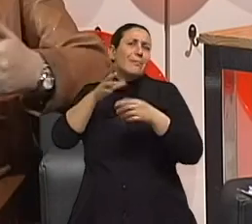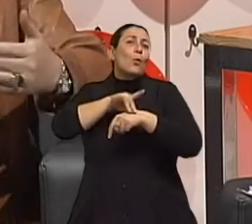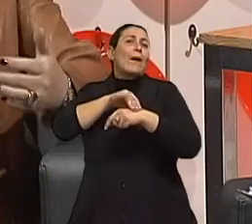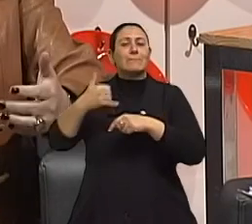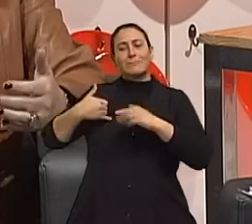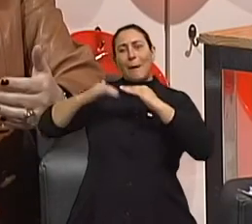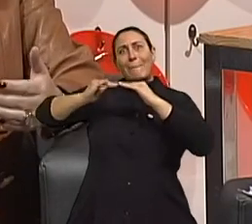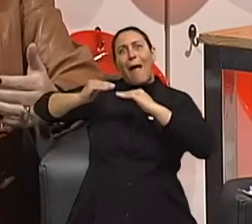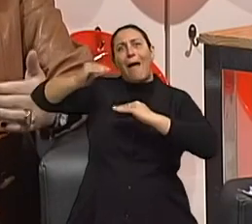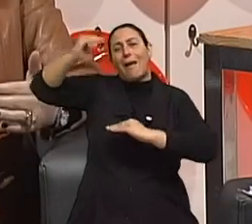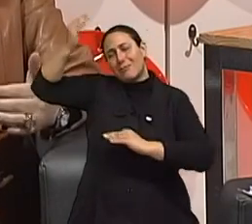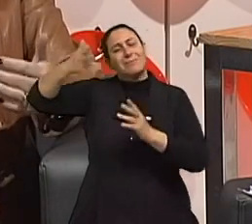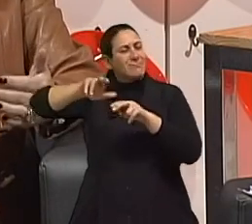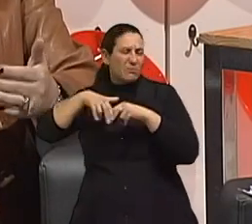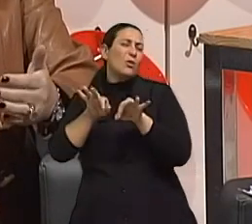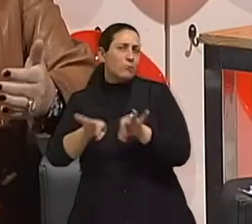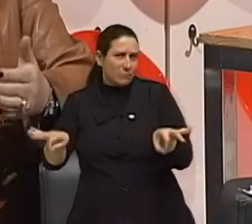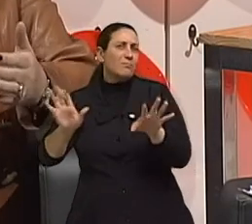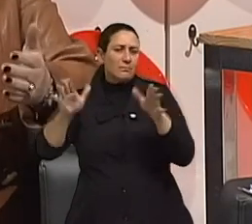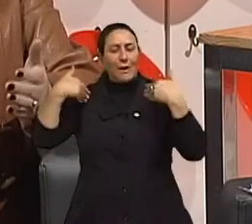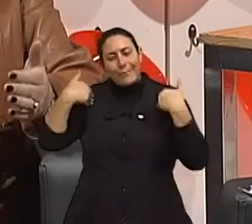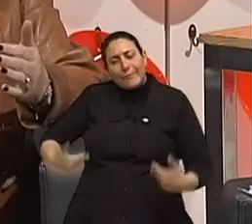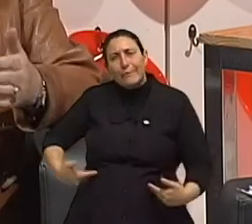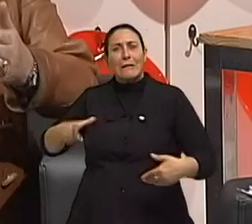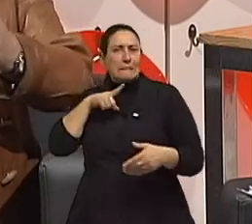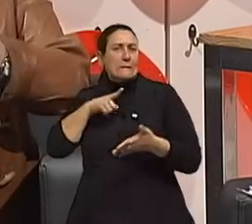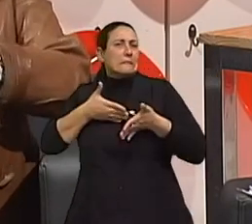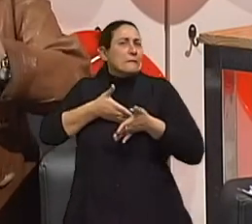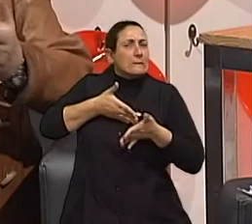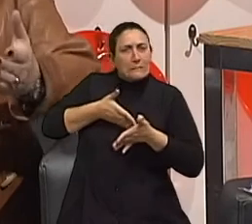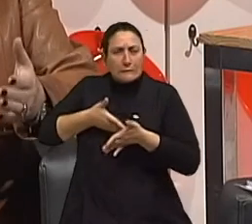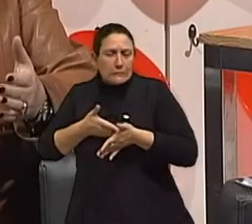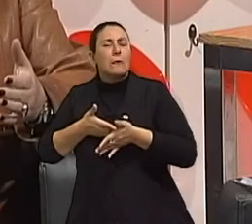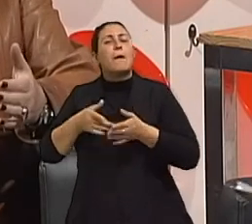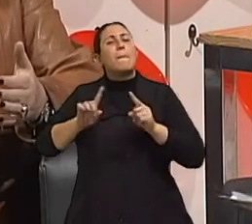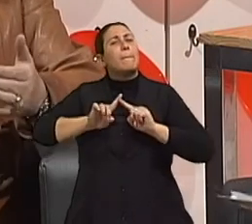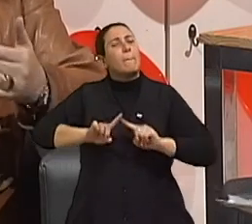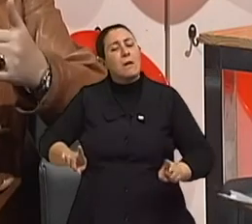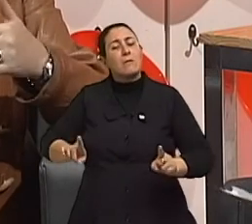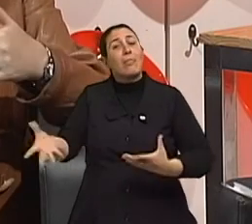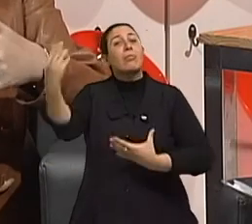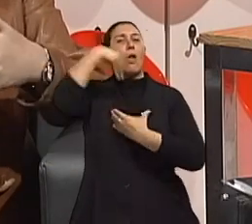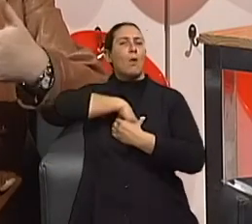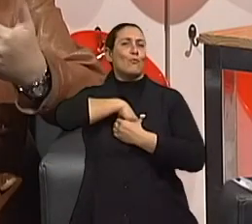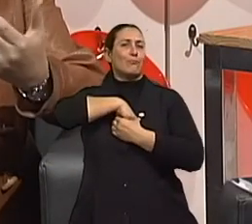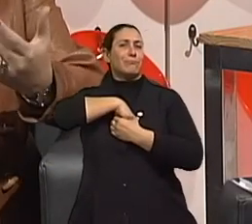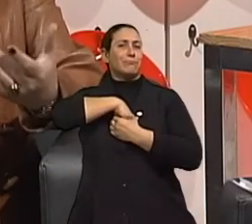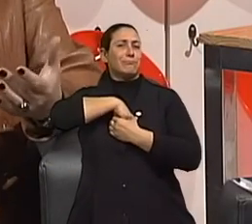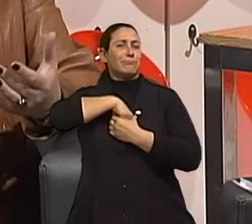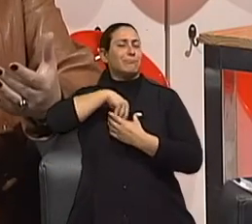não tenha algum problema físico, no mínimo, que produza algum grau de restrição. Mas isso não é